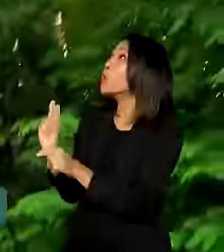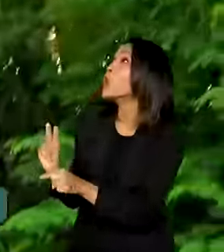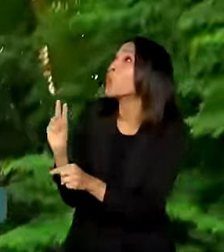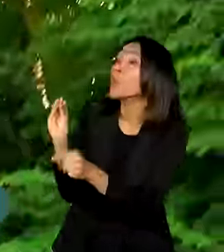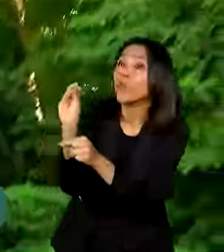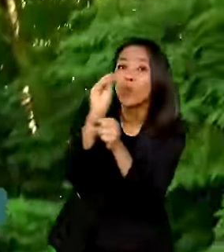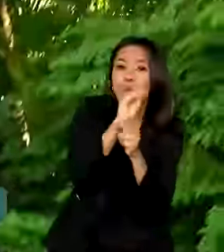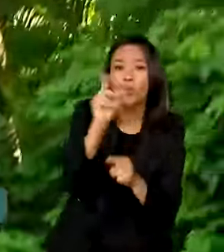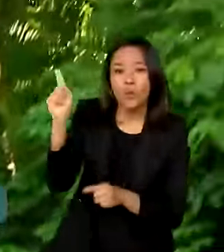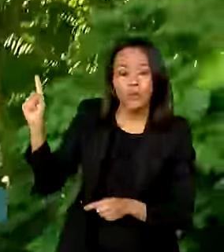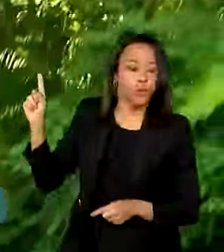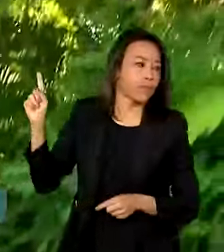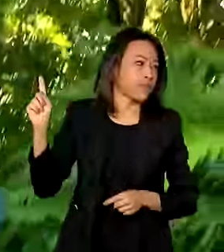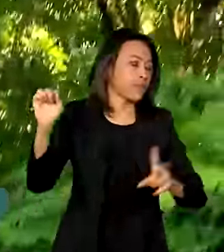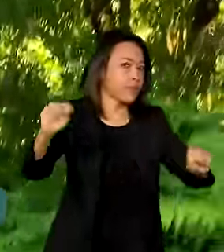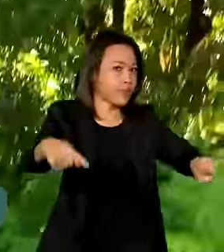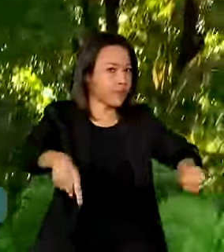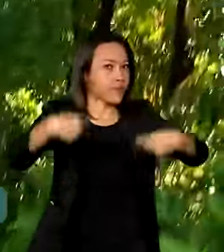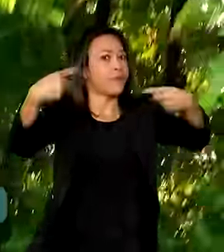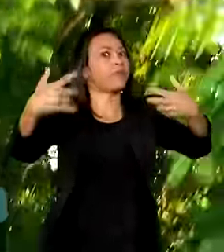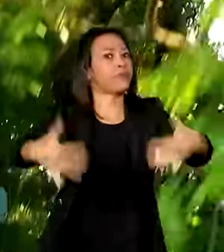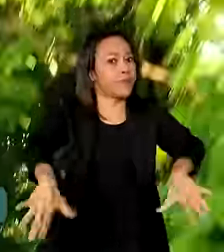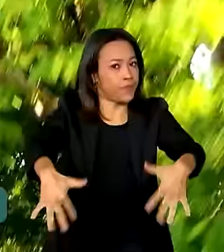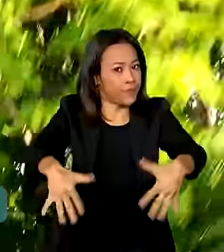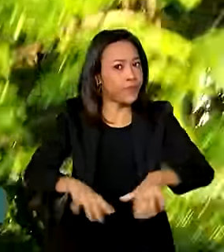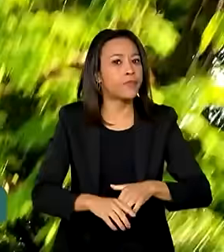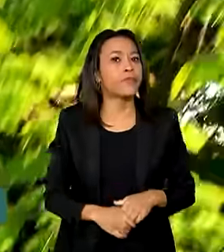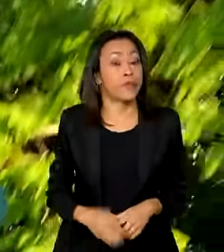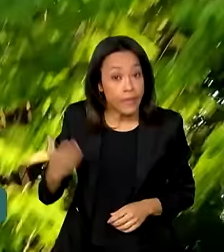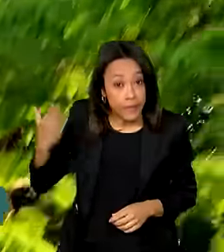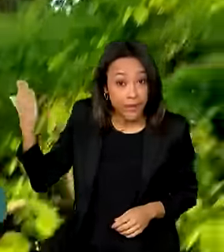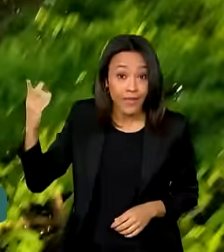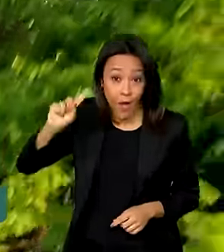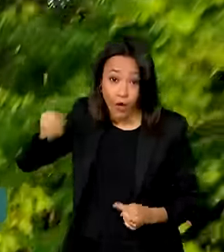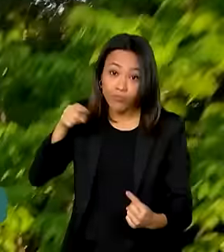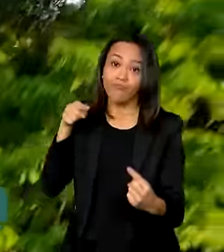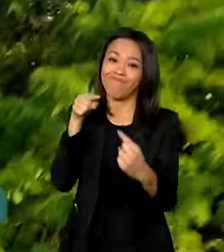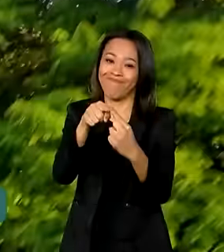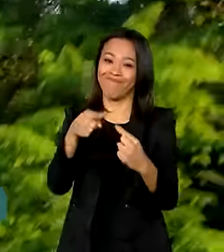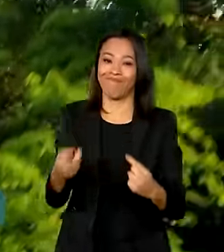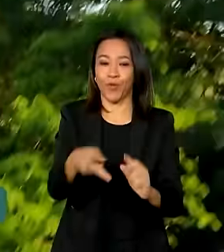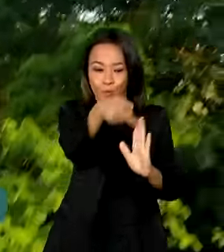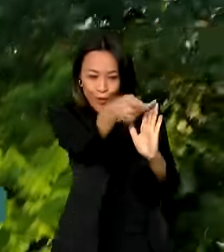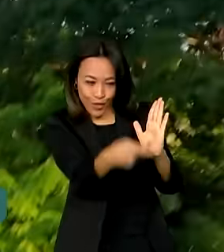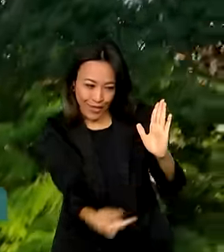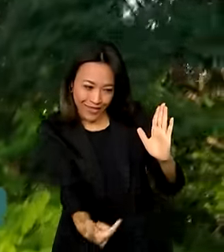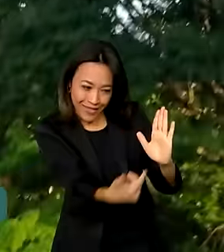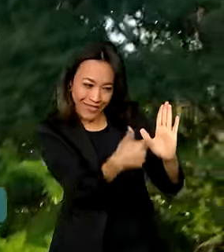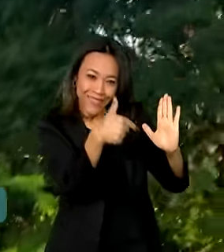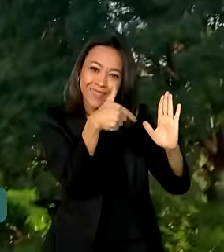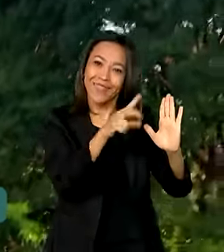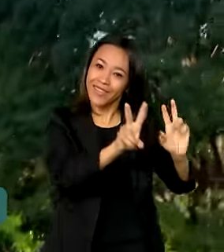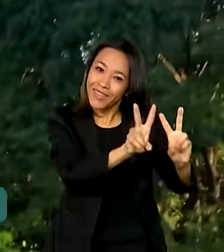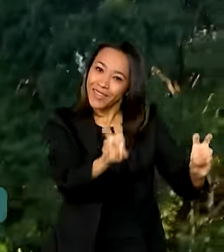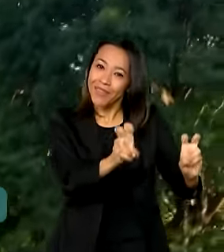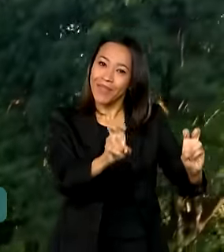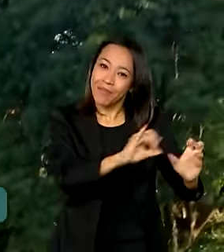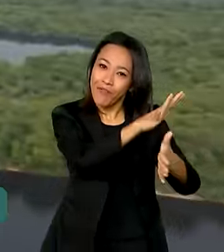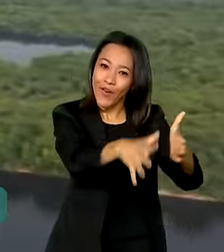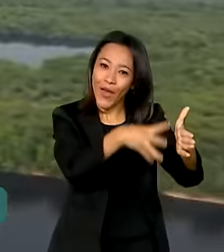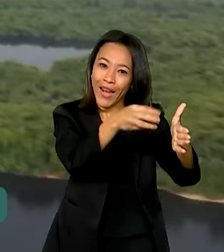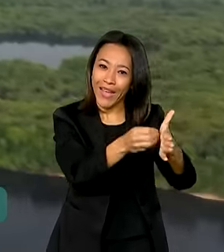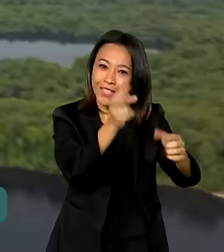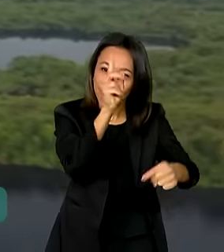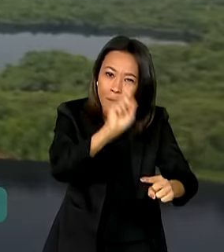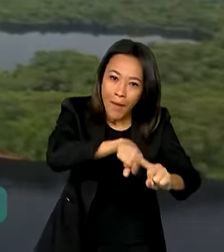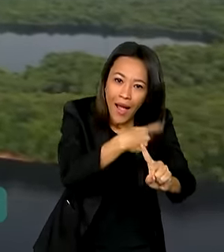continua sendo um grande desafio. E esse é o objetivo do projeto Floresta Mais Amazônia.